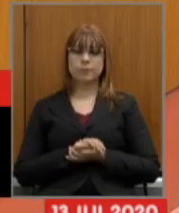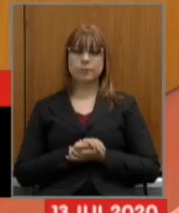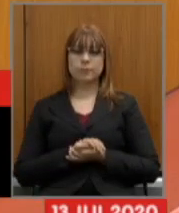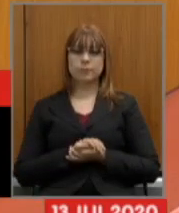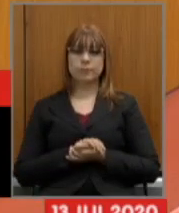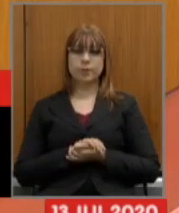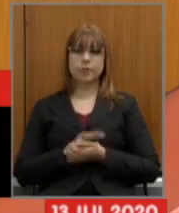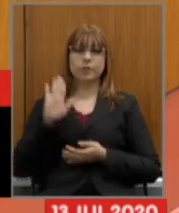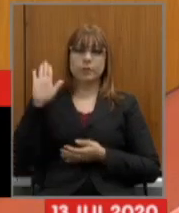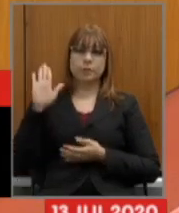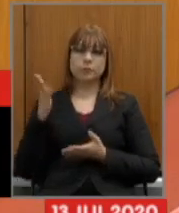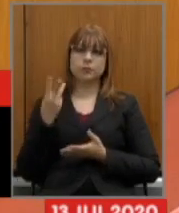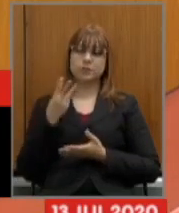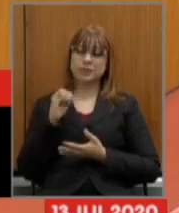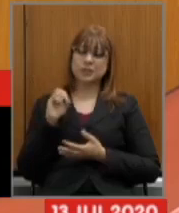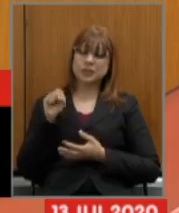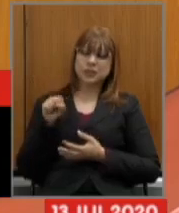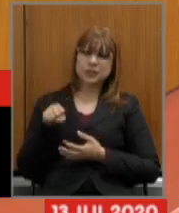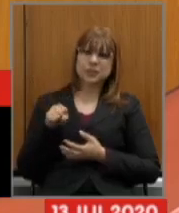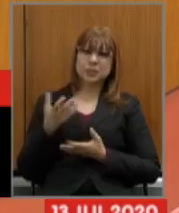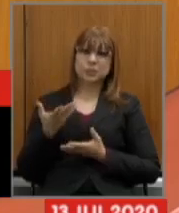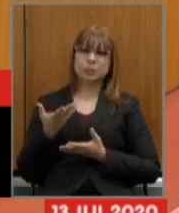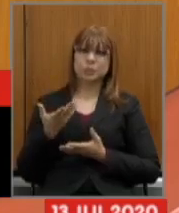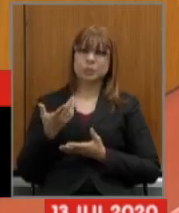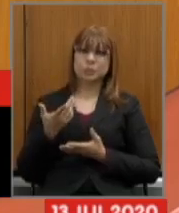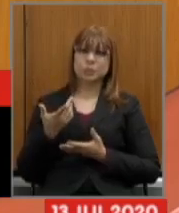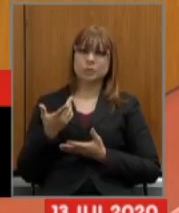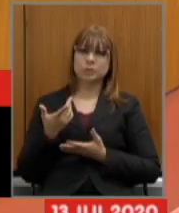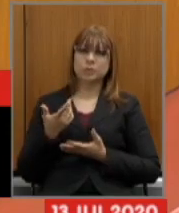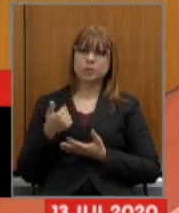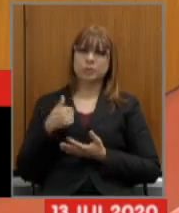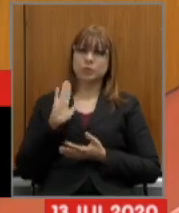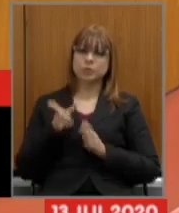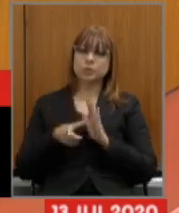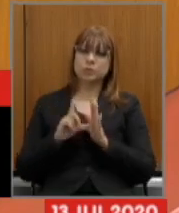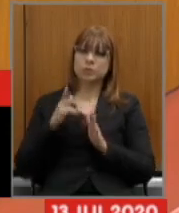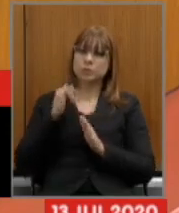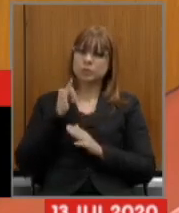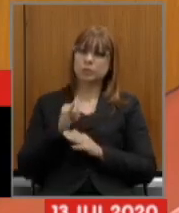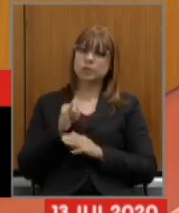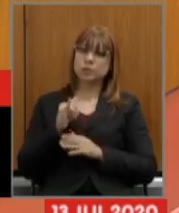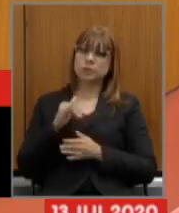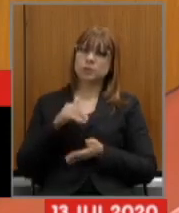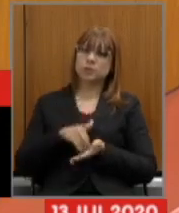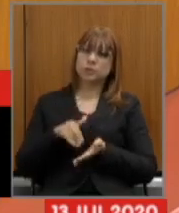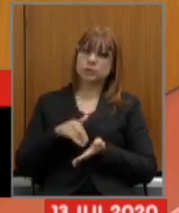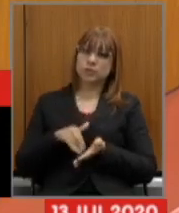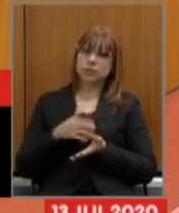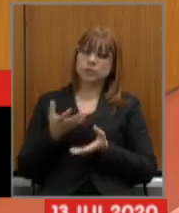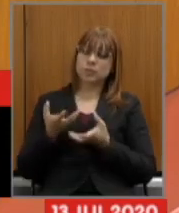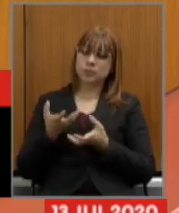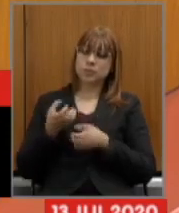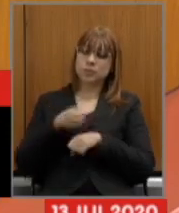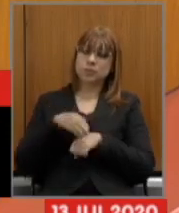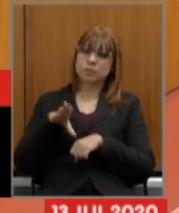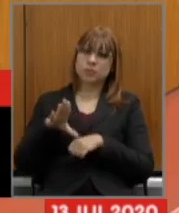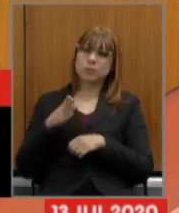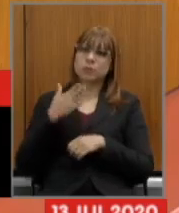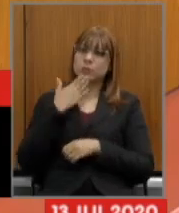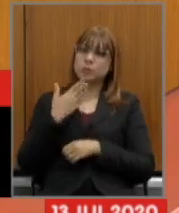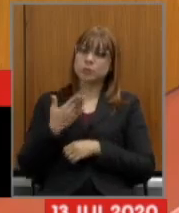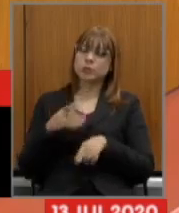presidente 30 segundos eu já adiantei com o secretário Igor e quero compartilhar a